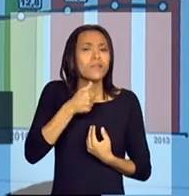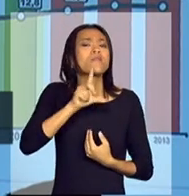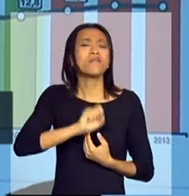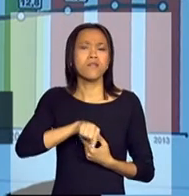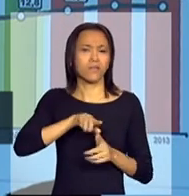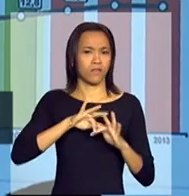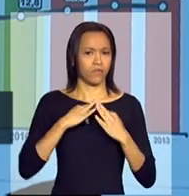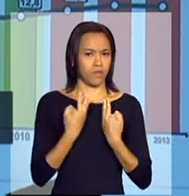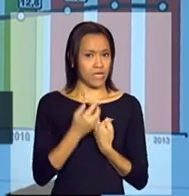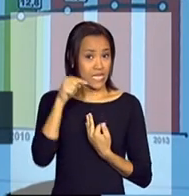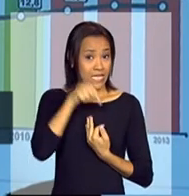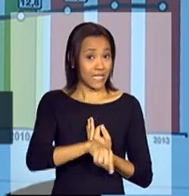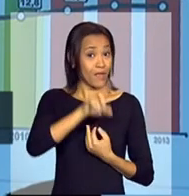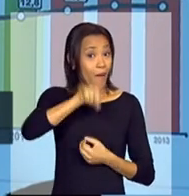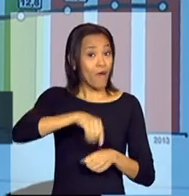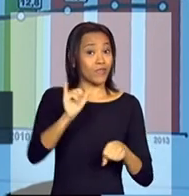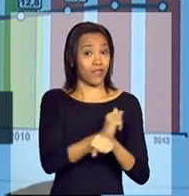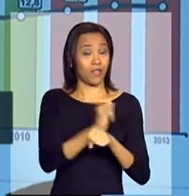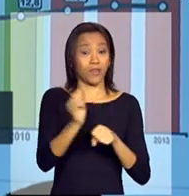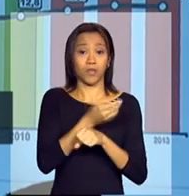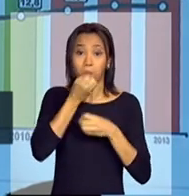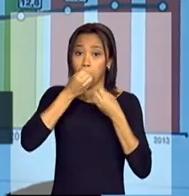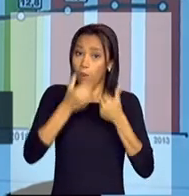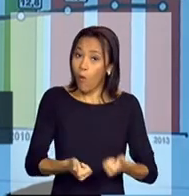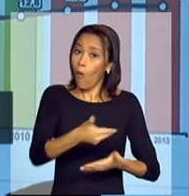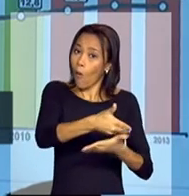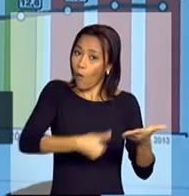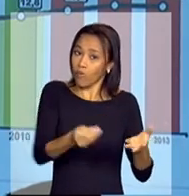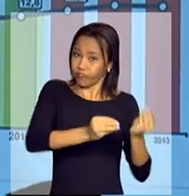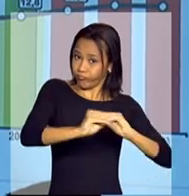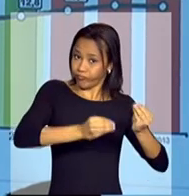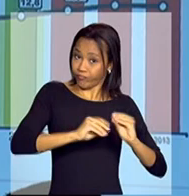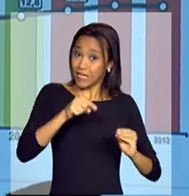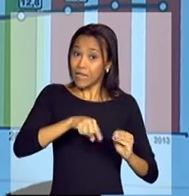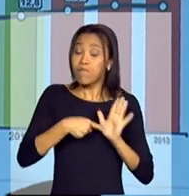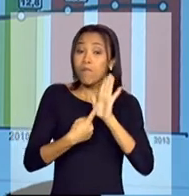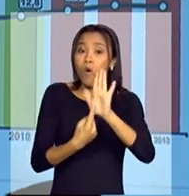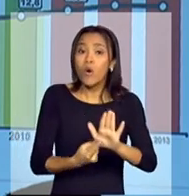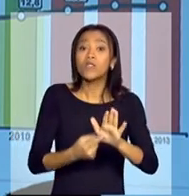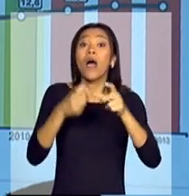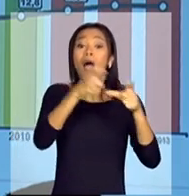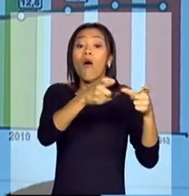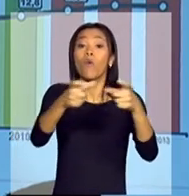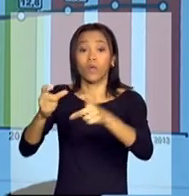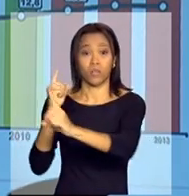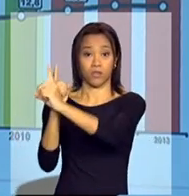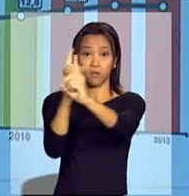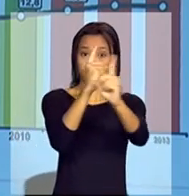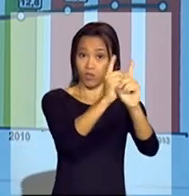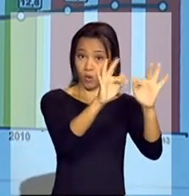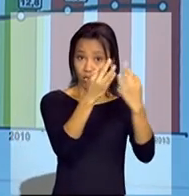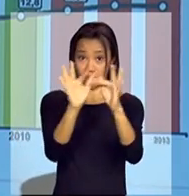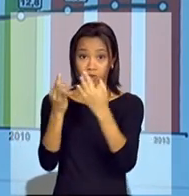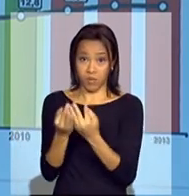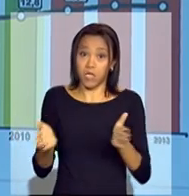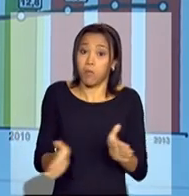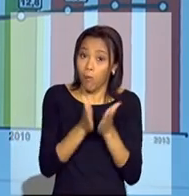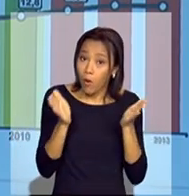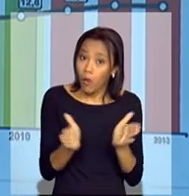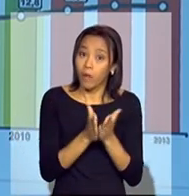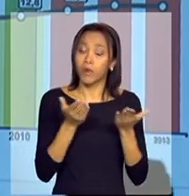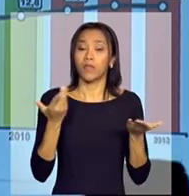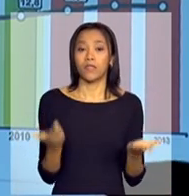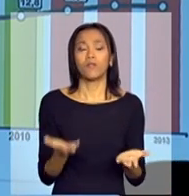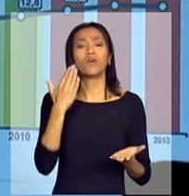cadastro único é uma grande ferramenta, hoje, que é um grande mapa da pobreza. Nesse mapa da pobreza, o mapa da extrema pobreza,